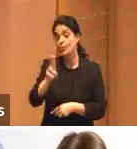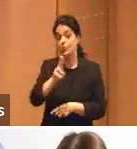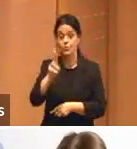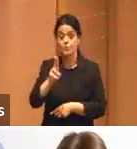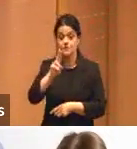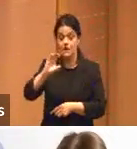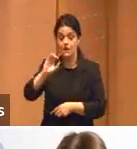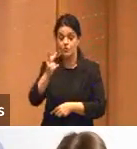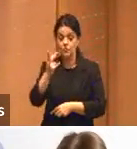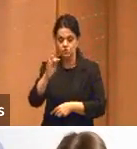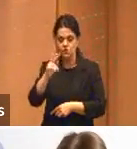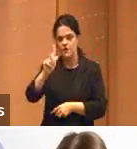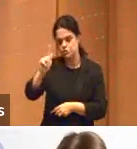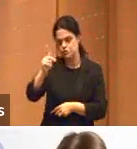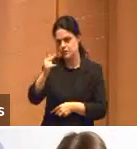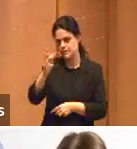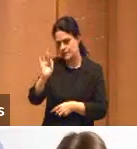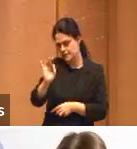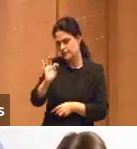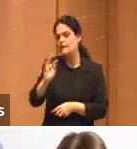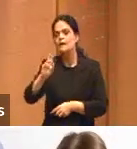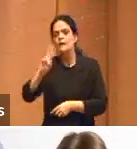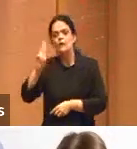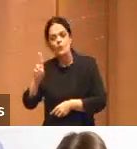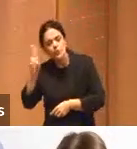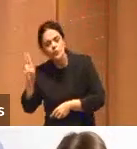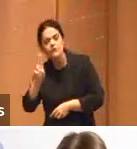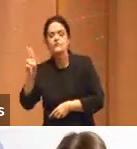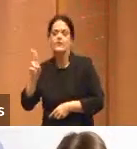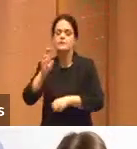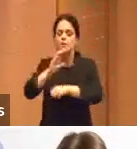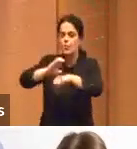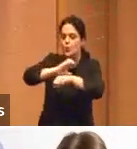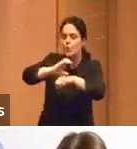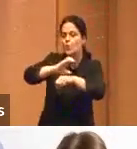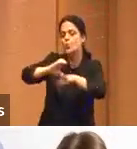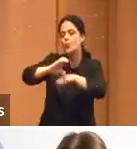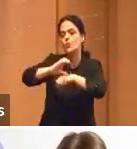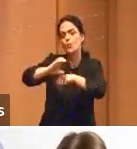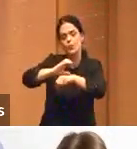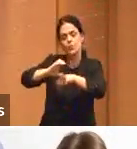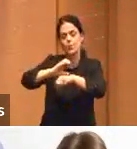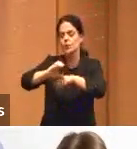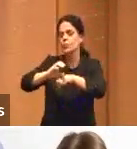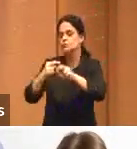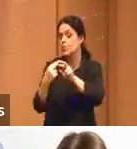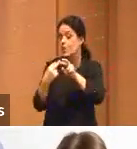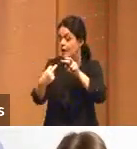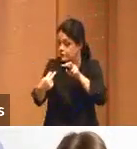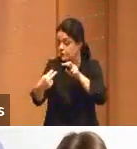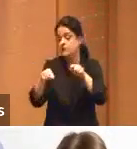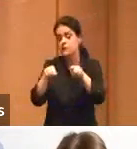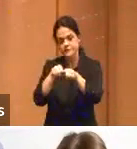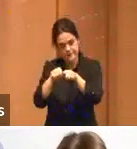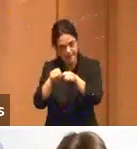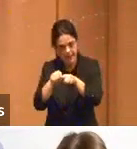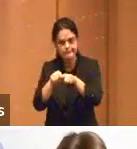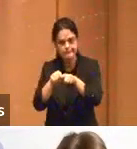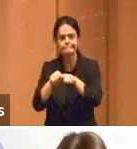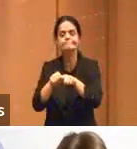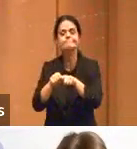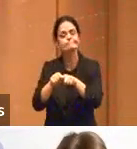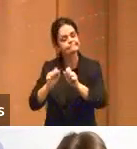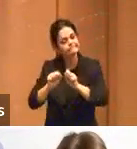nas universidades, nos cursos à distância, na educação presencial. Claro que com o ensino superior é onde tem o público mais